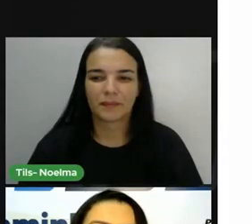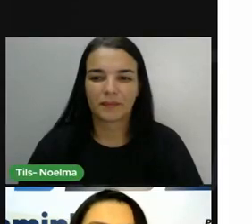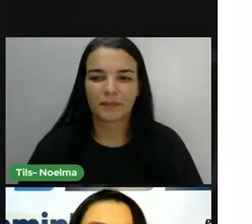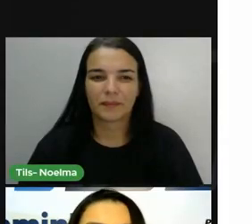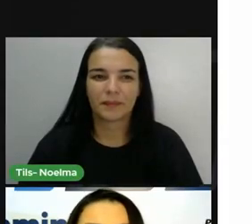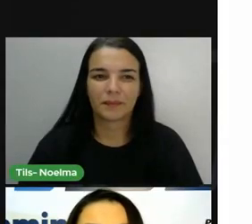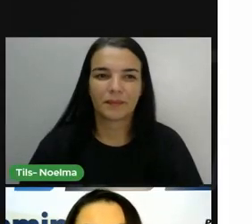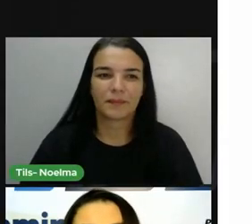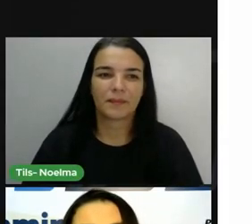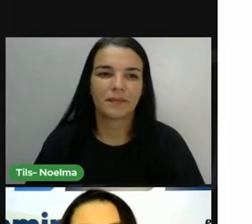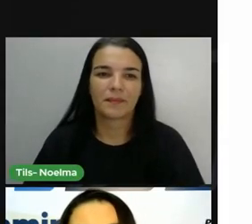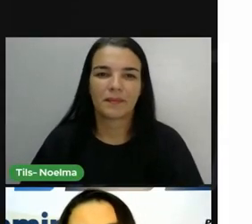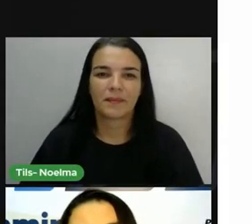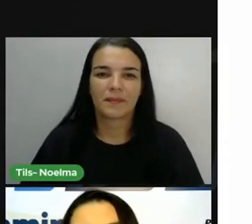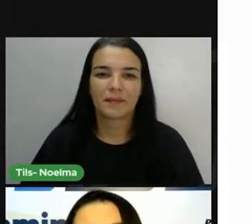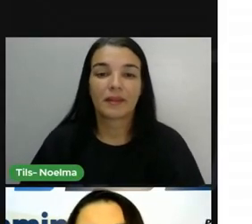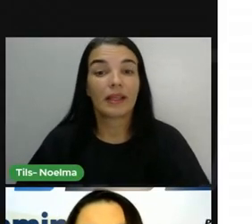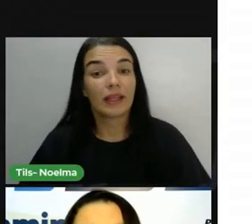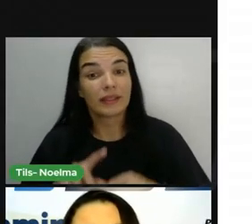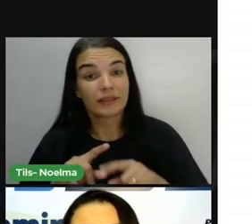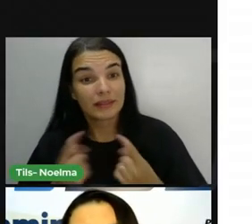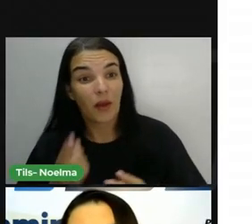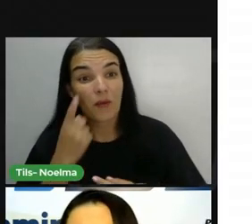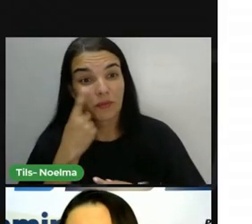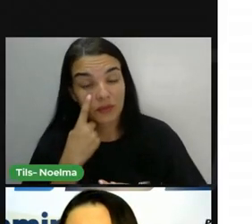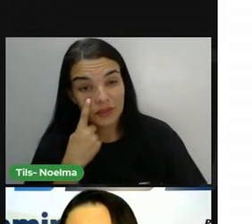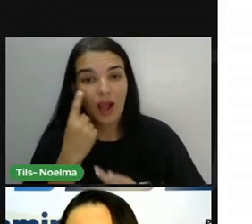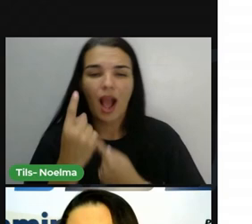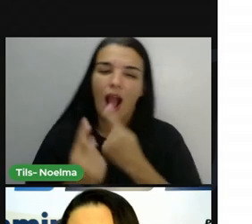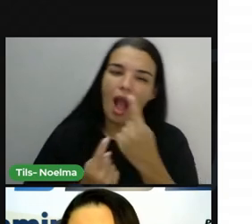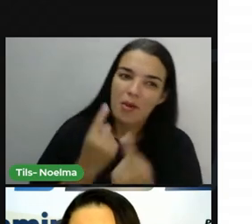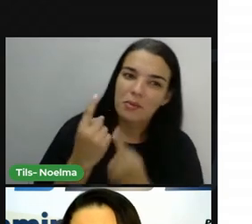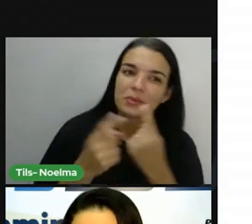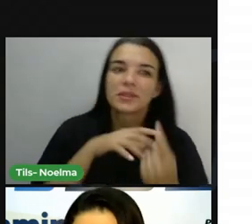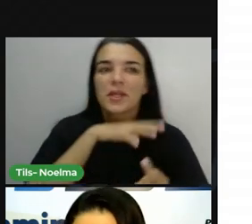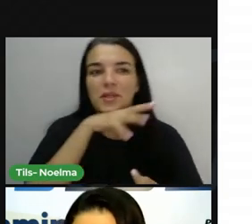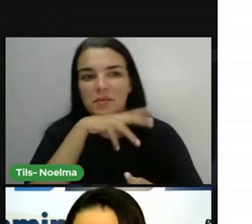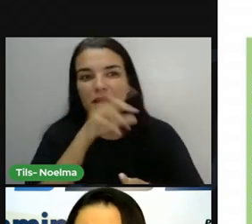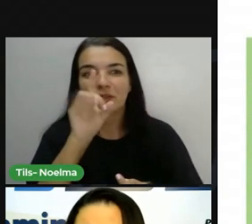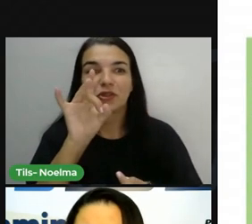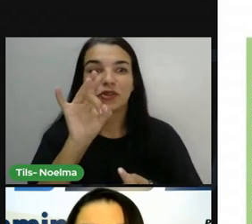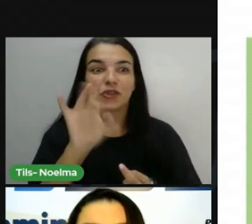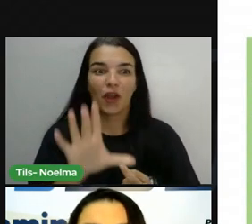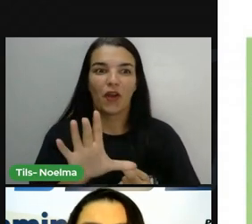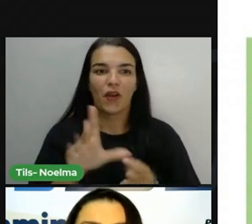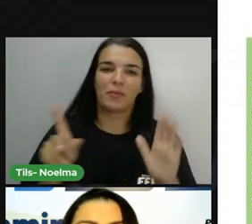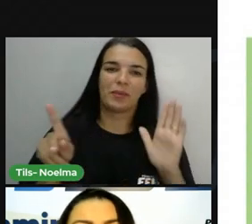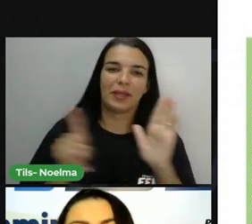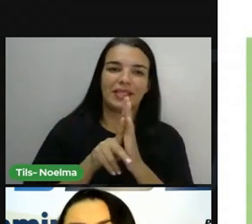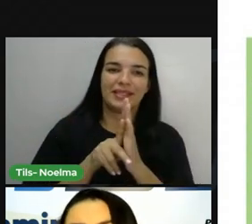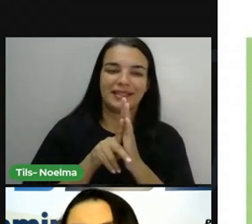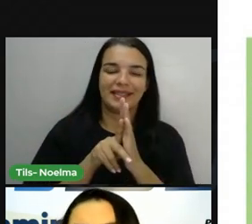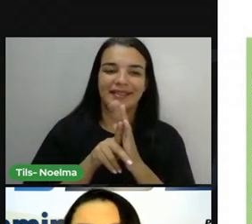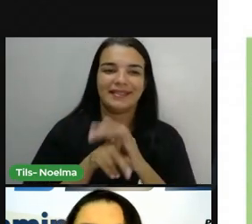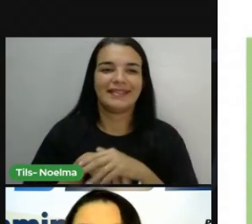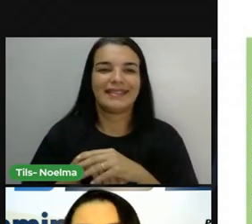Isso, esses são aí alguns animais que são exclusivos da nossa caatinga. E agora nós vamos